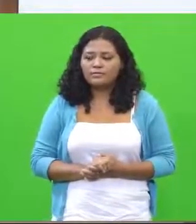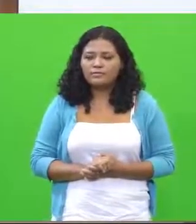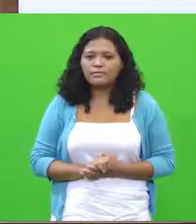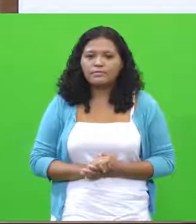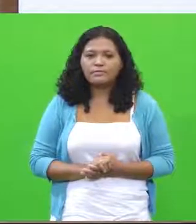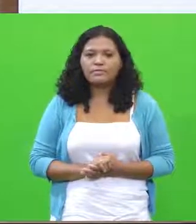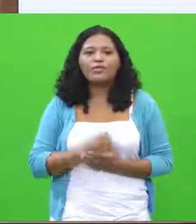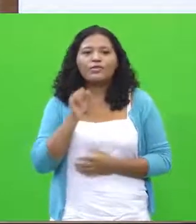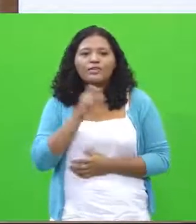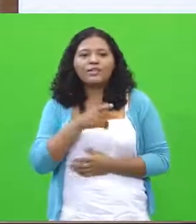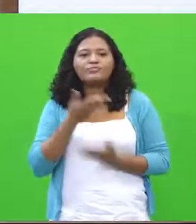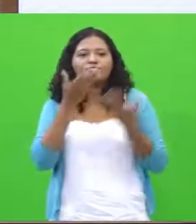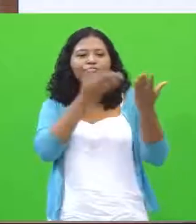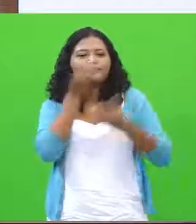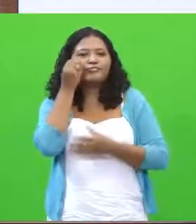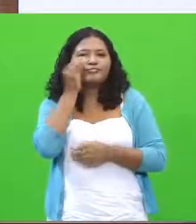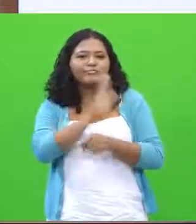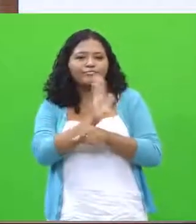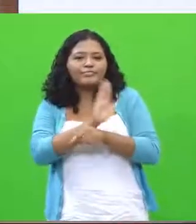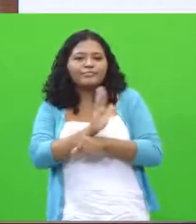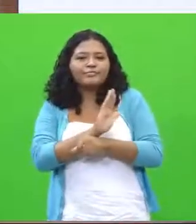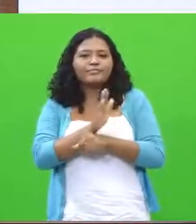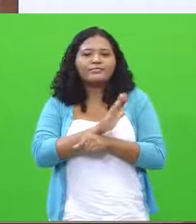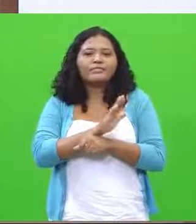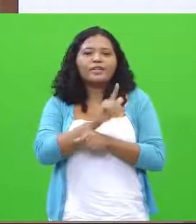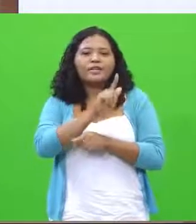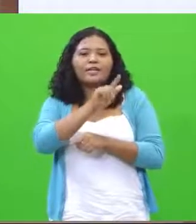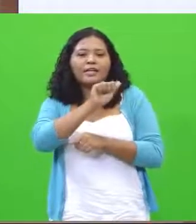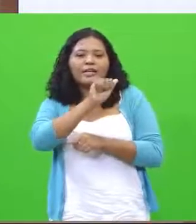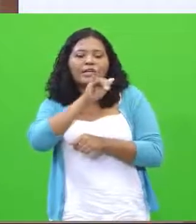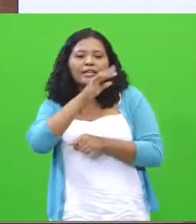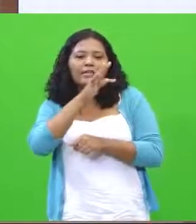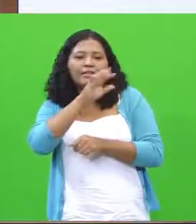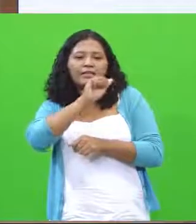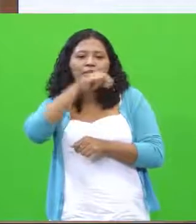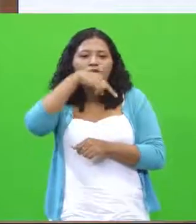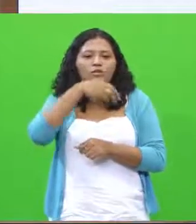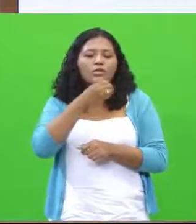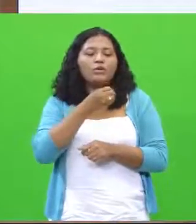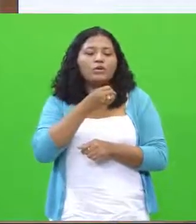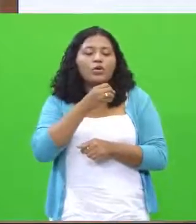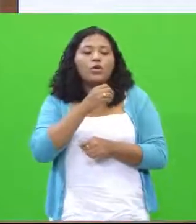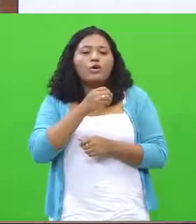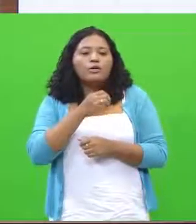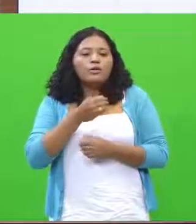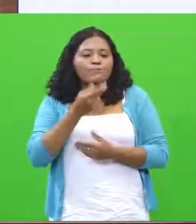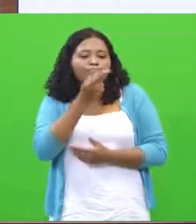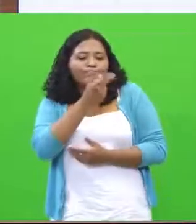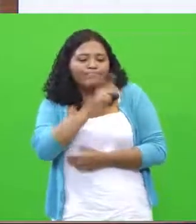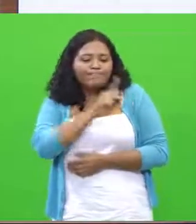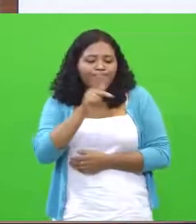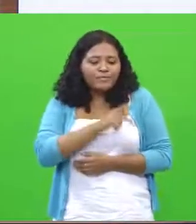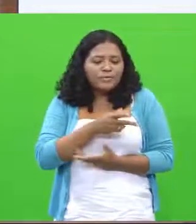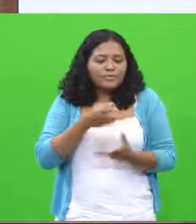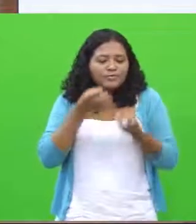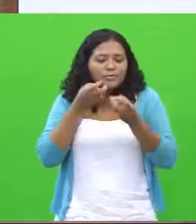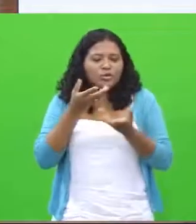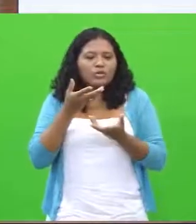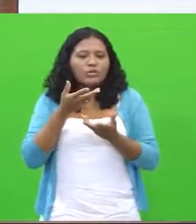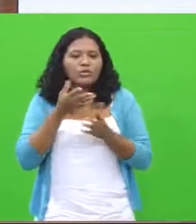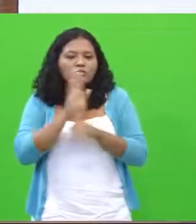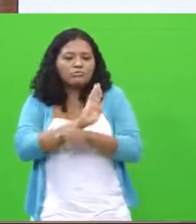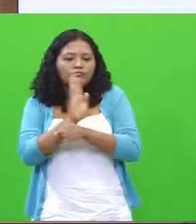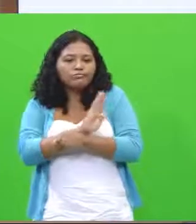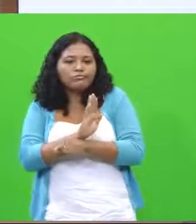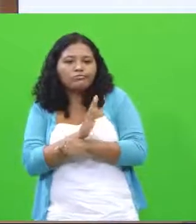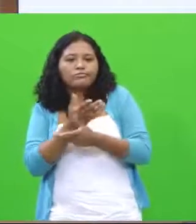Ok, então vocês acabaram de assistir o vídeo do Gaetano. Para mim, para a Carol, que fizemos essa gravação externa,